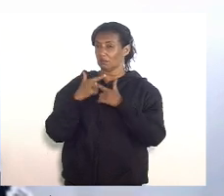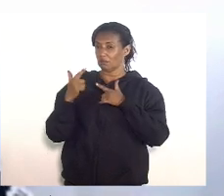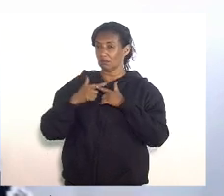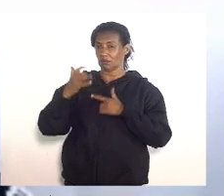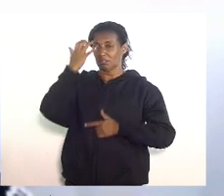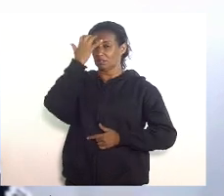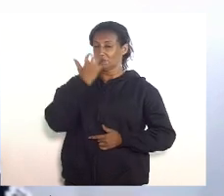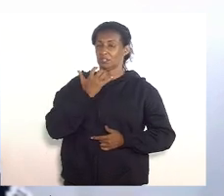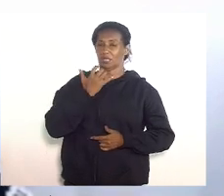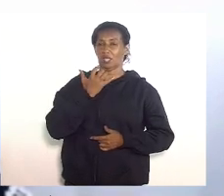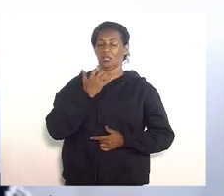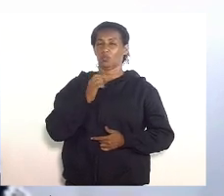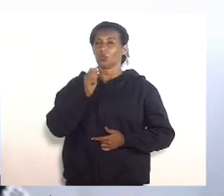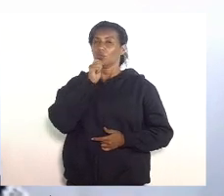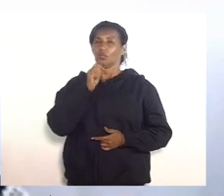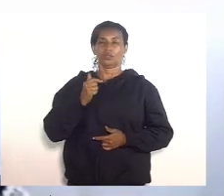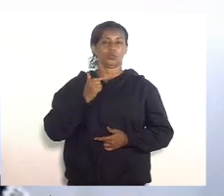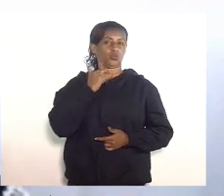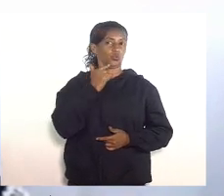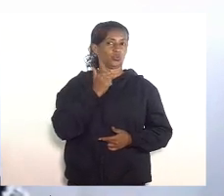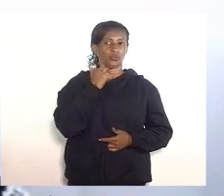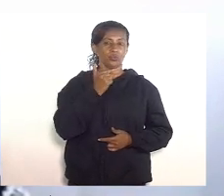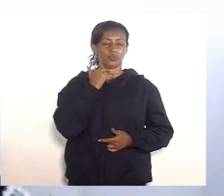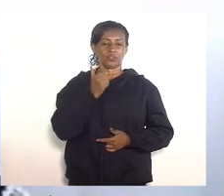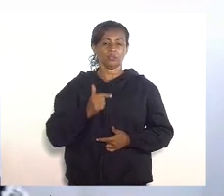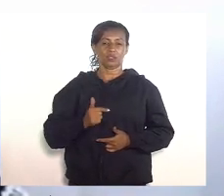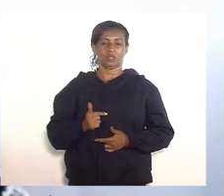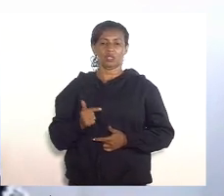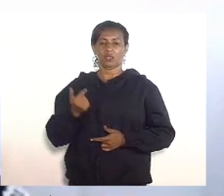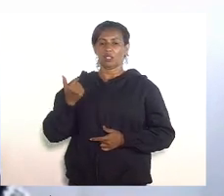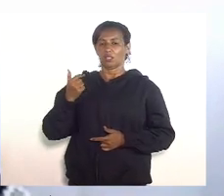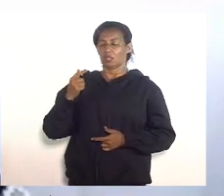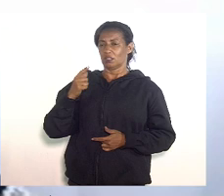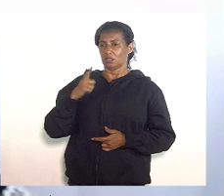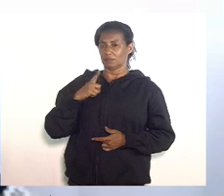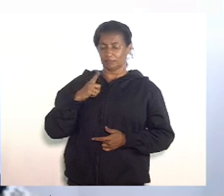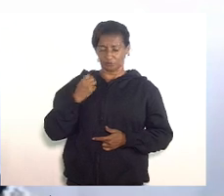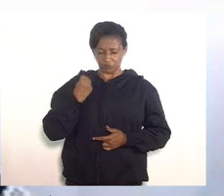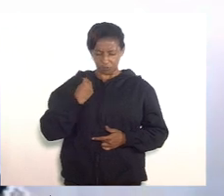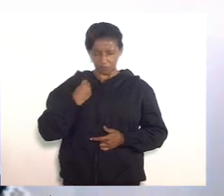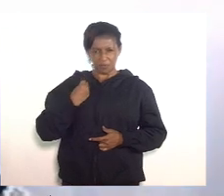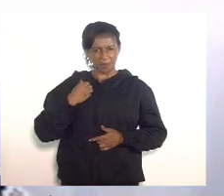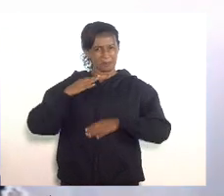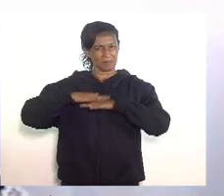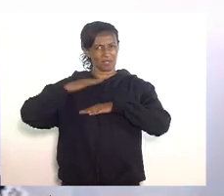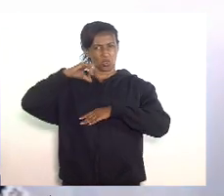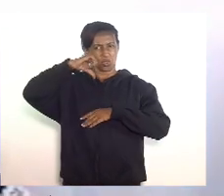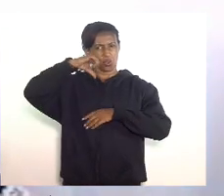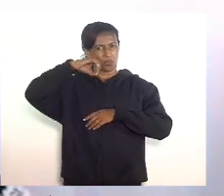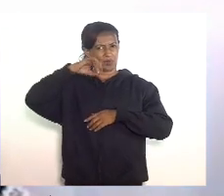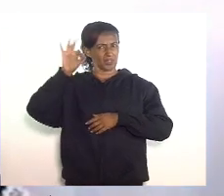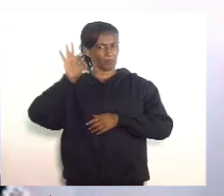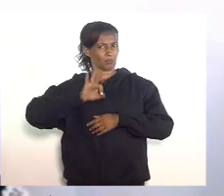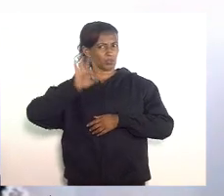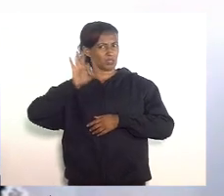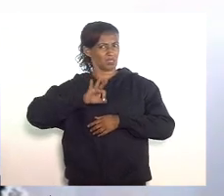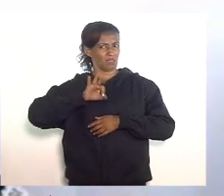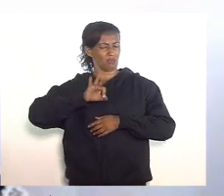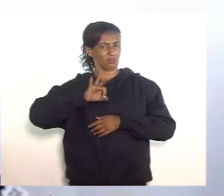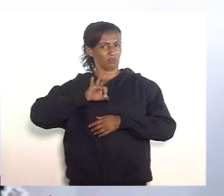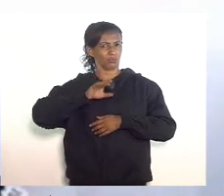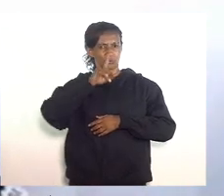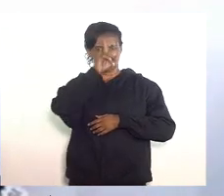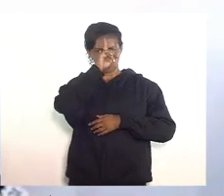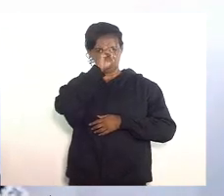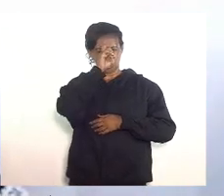dúvida que temos aí um número de mais de 90% de ocupação